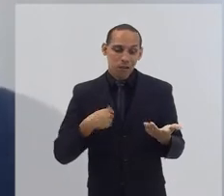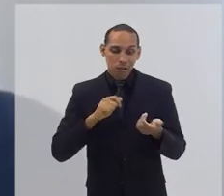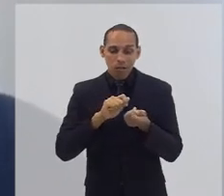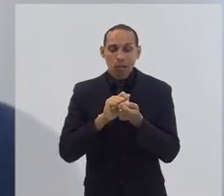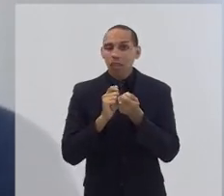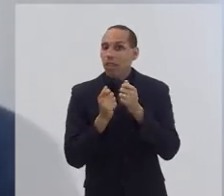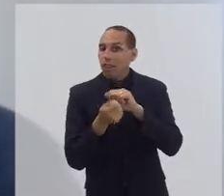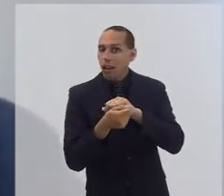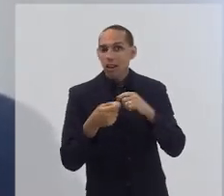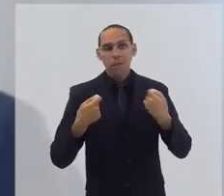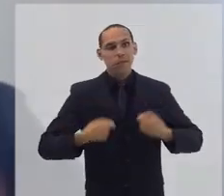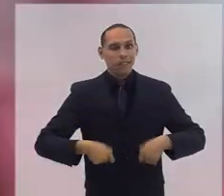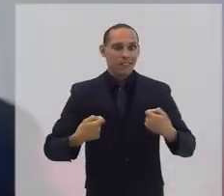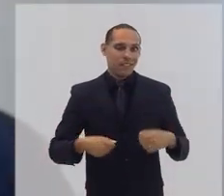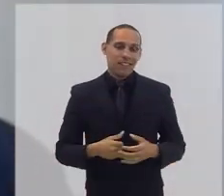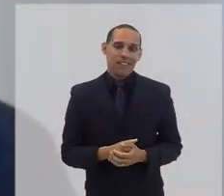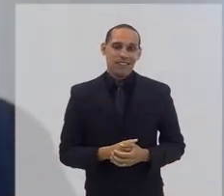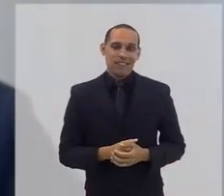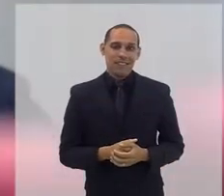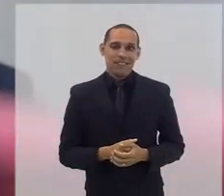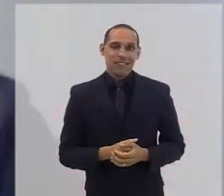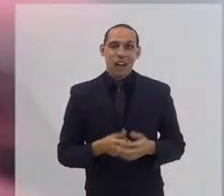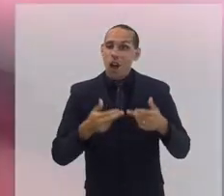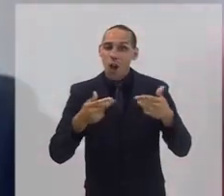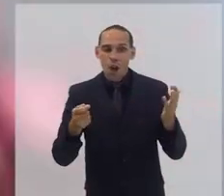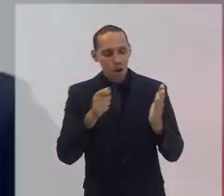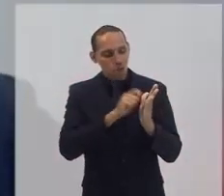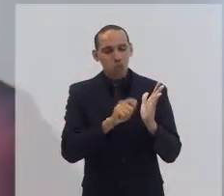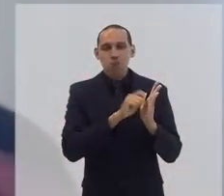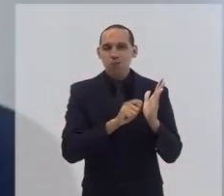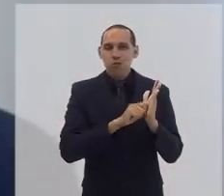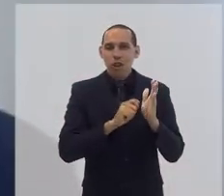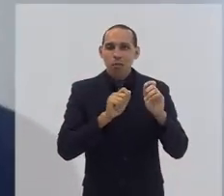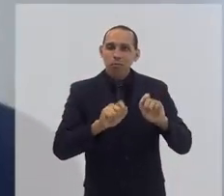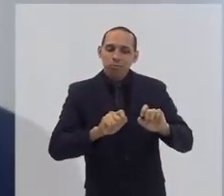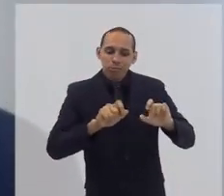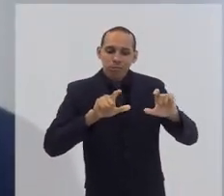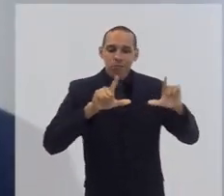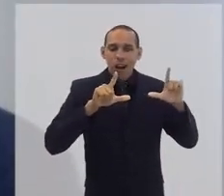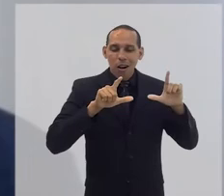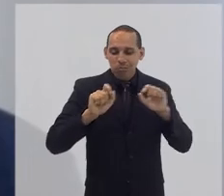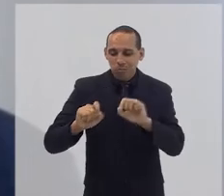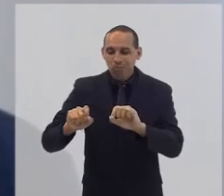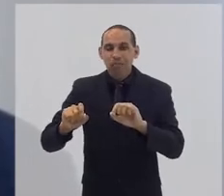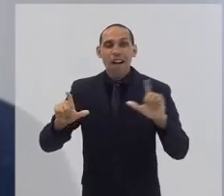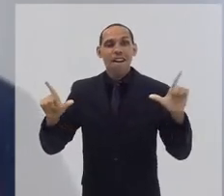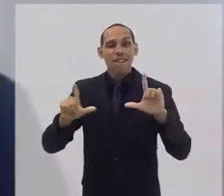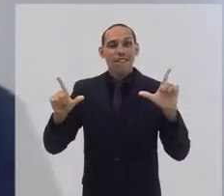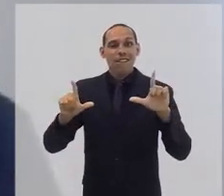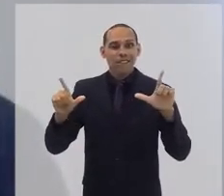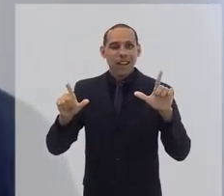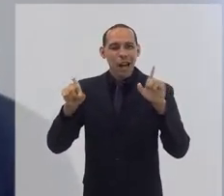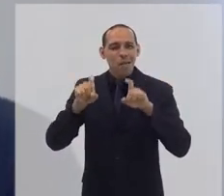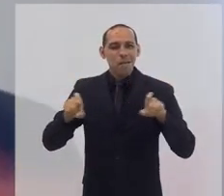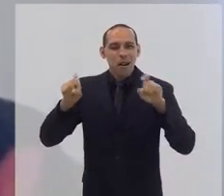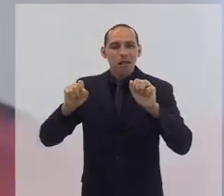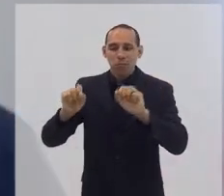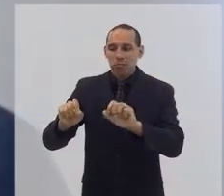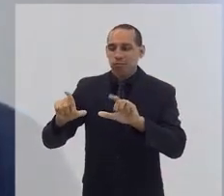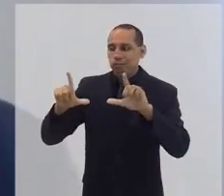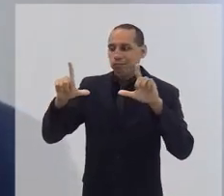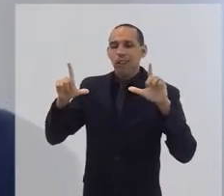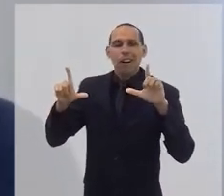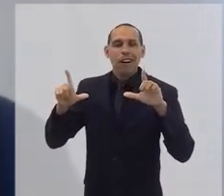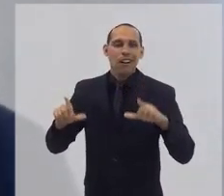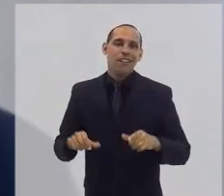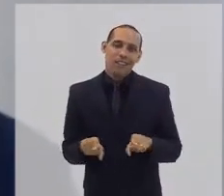escrita é ampliado. A minha tela no computador é toda ampliada. Na rua, eu tenho